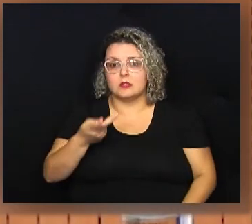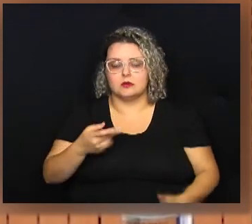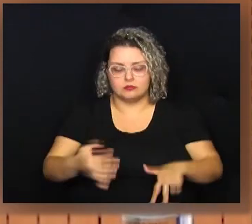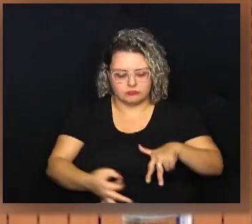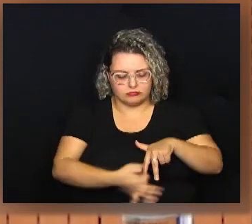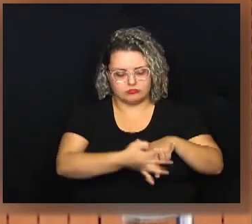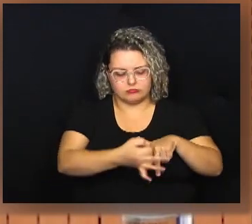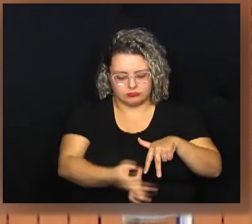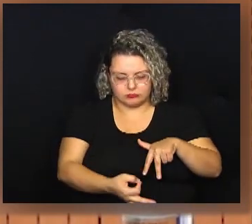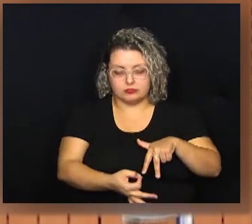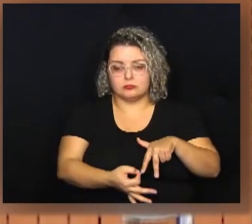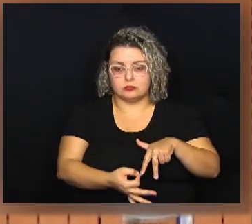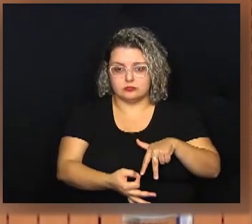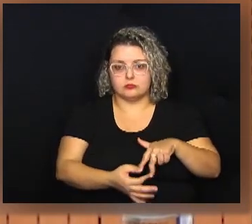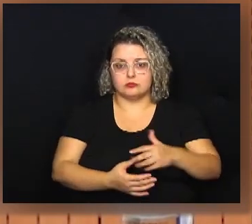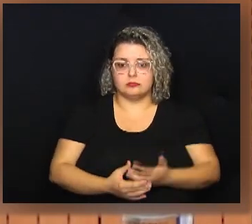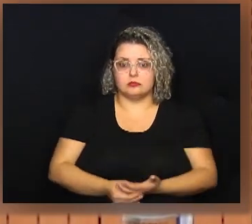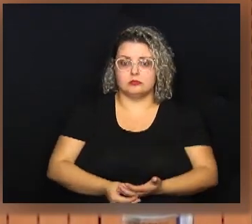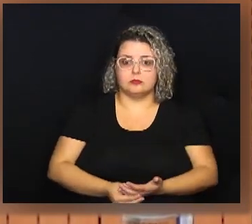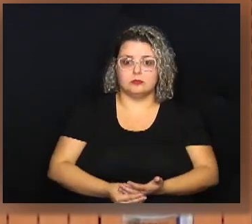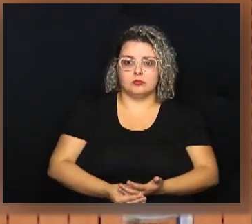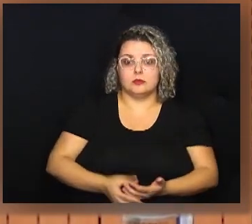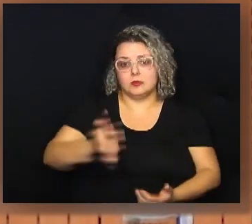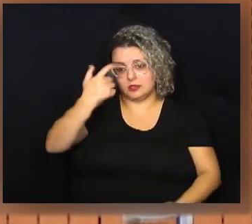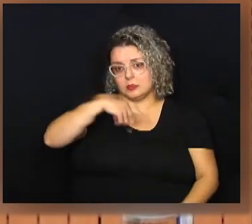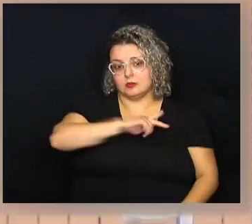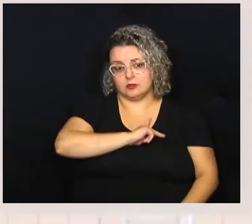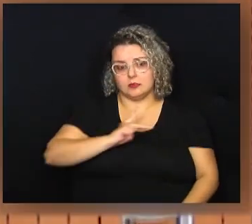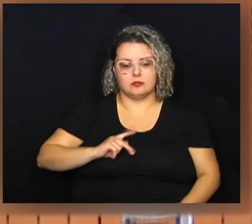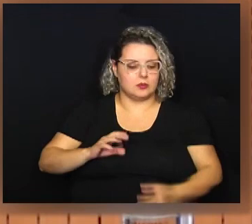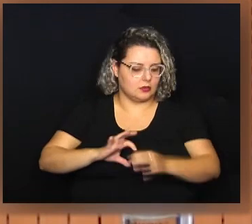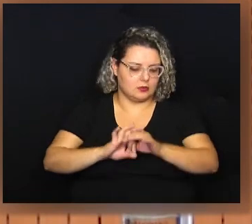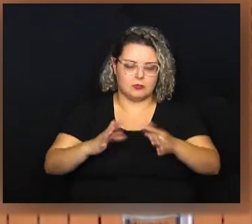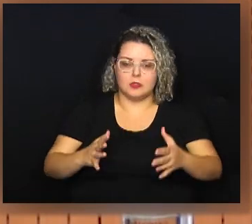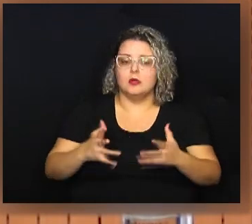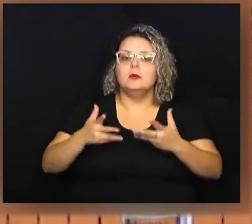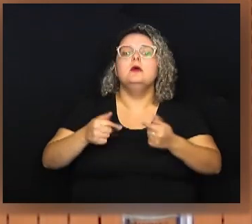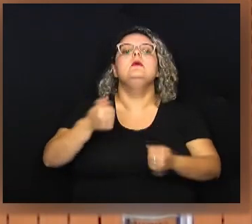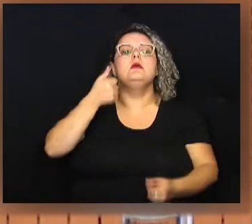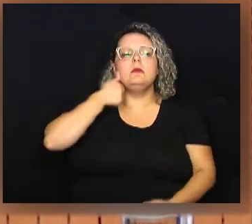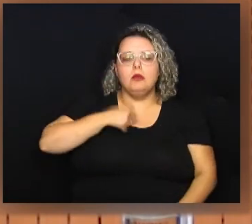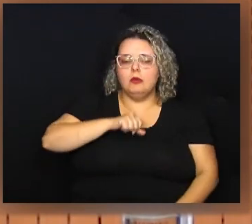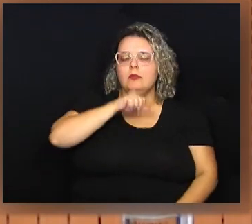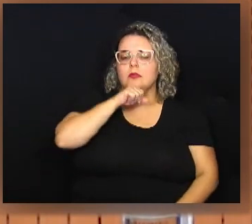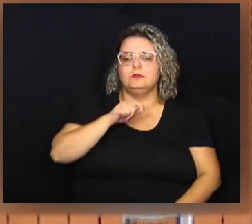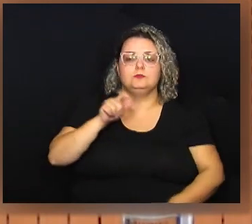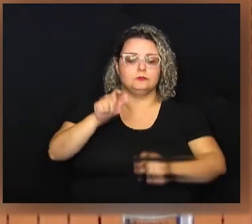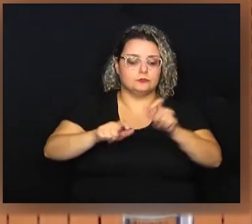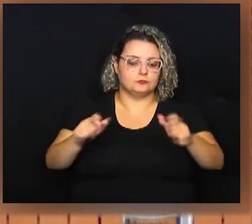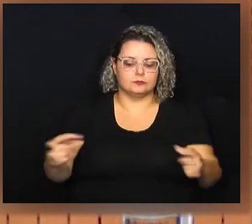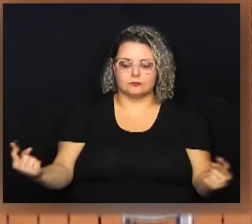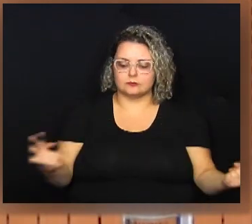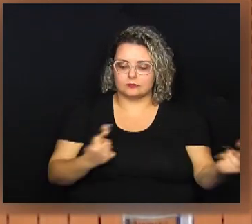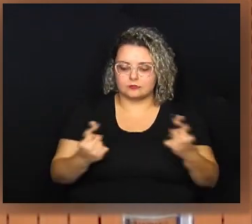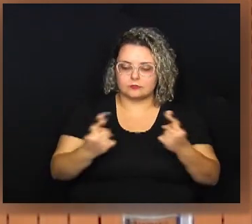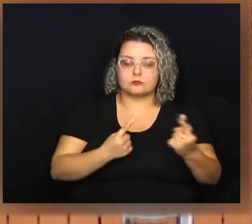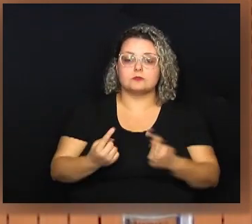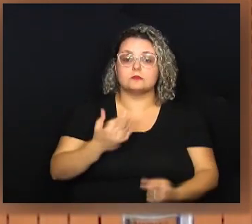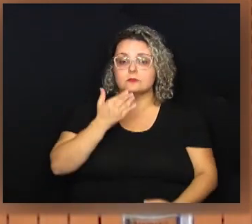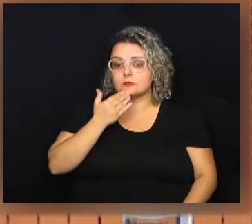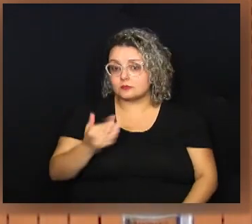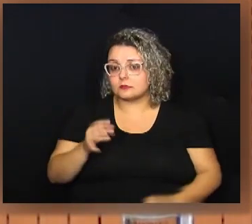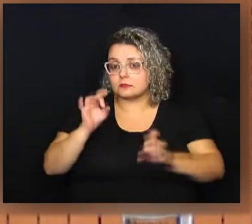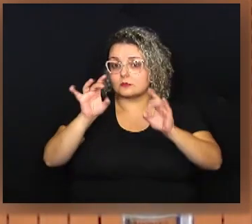falar. E eu, enquanto presidente, dou a voz. E todas as mães trarão, todas as pessoas trarão as suas demandas